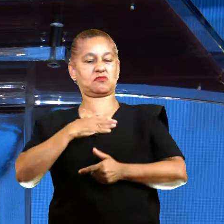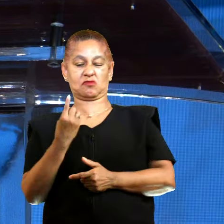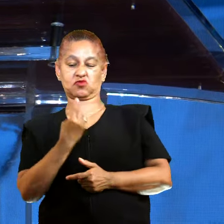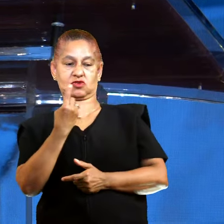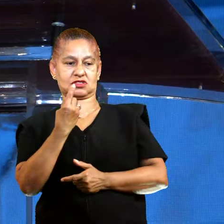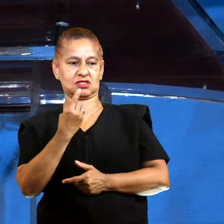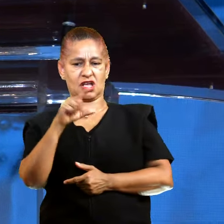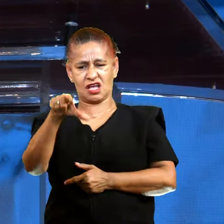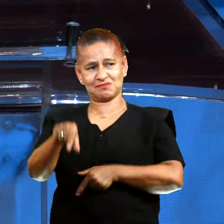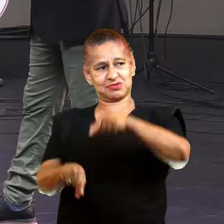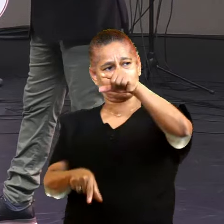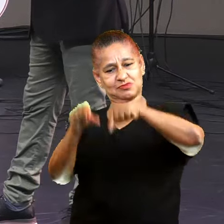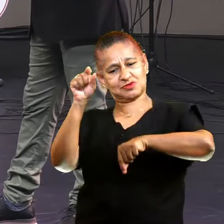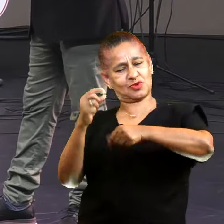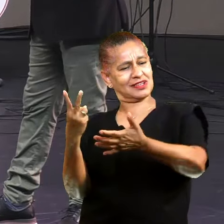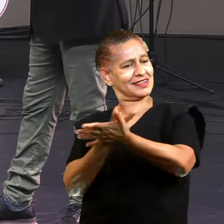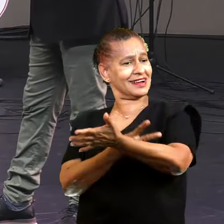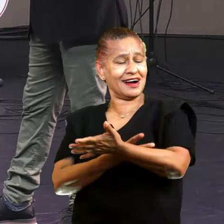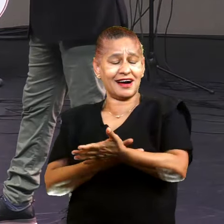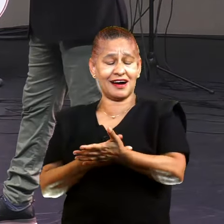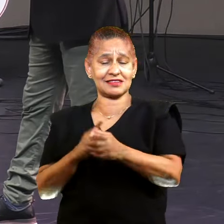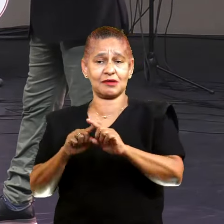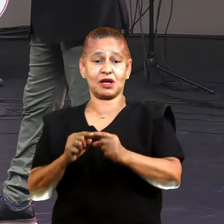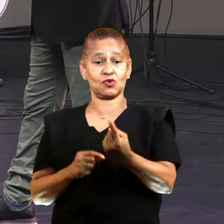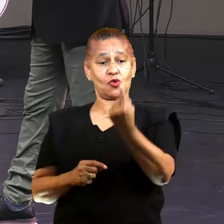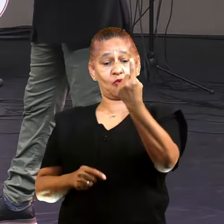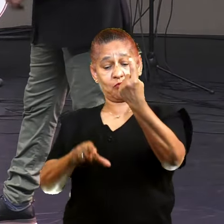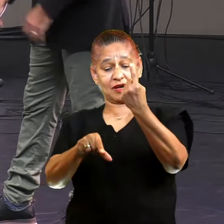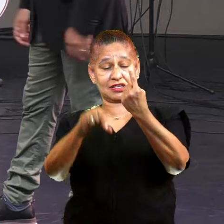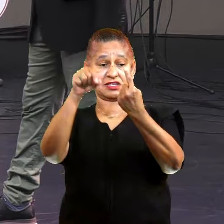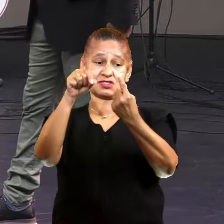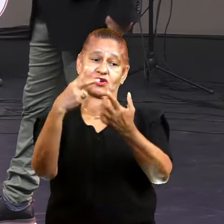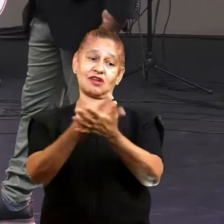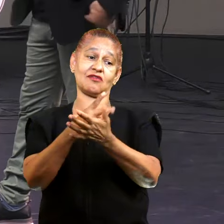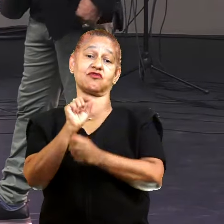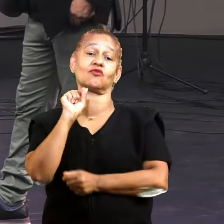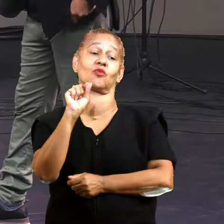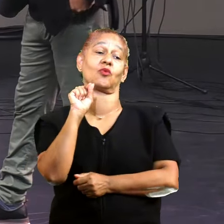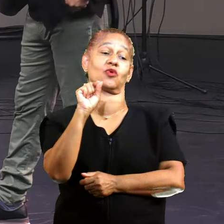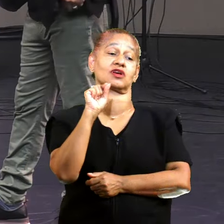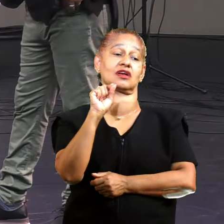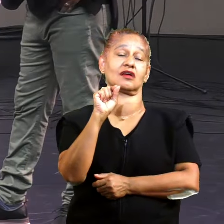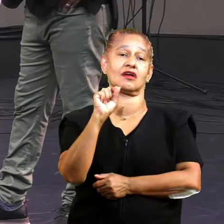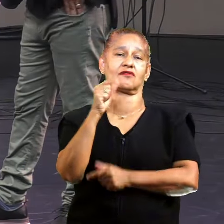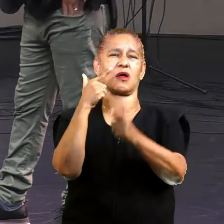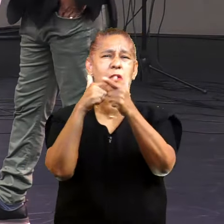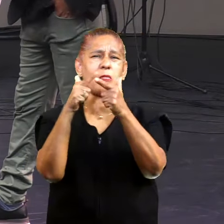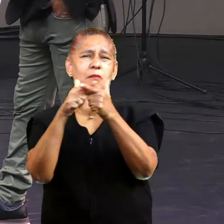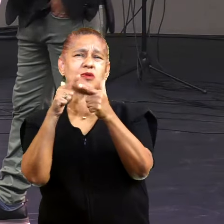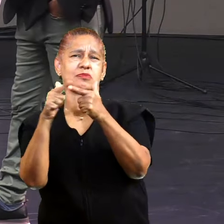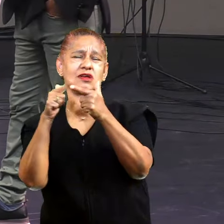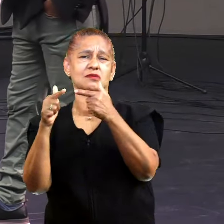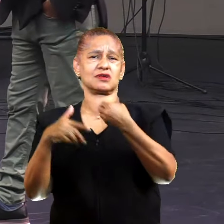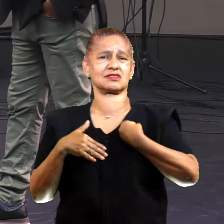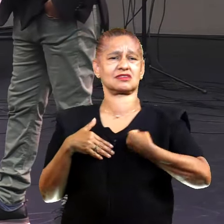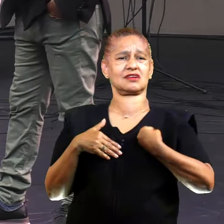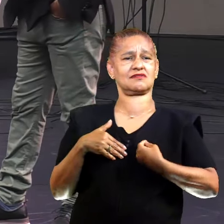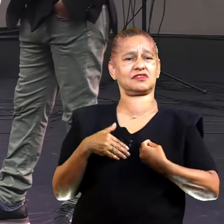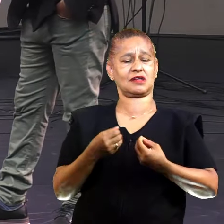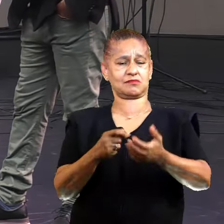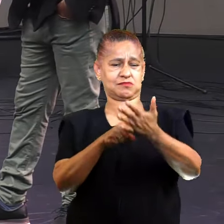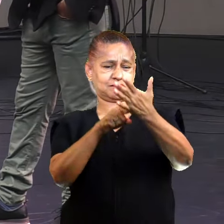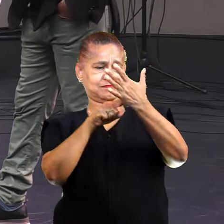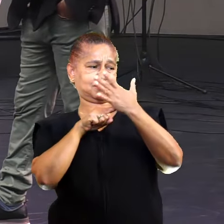várias escolhas erradas. E, dentro de uma delas, foi buscar, diante dos problemas que a vida cotidiana